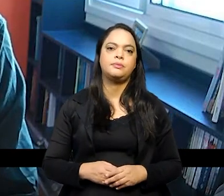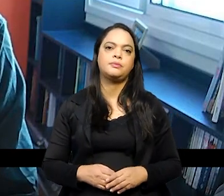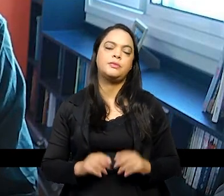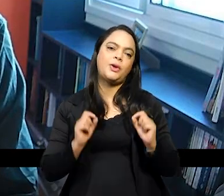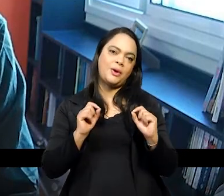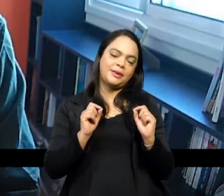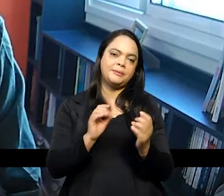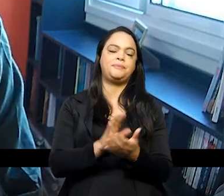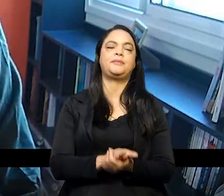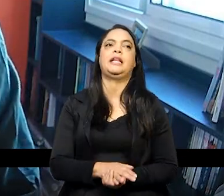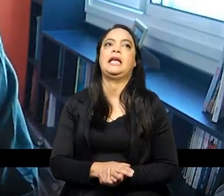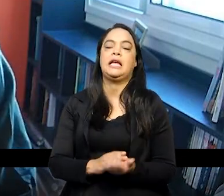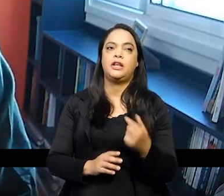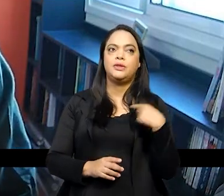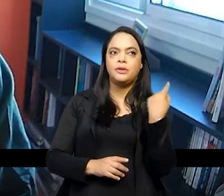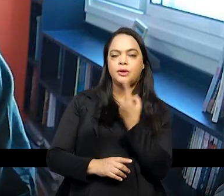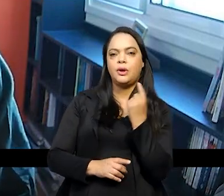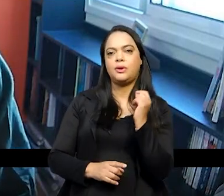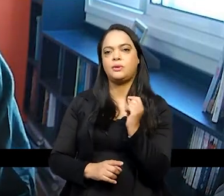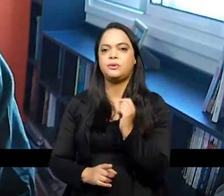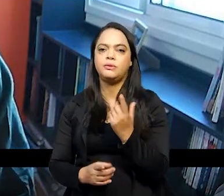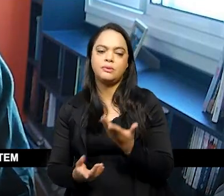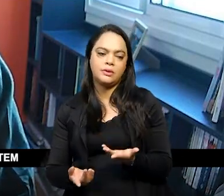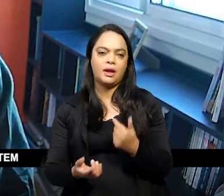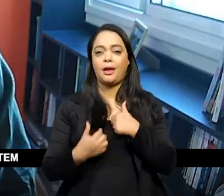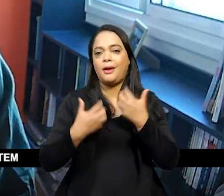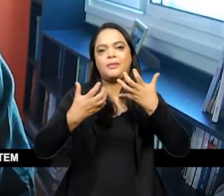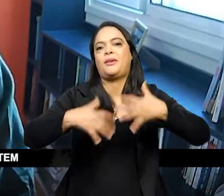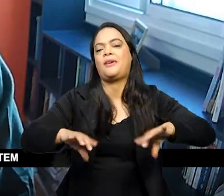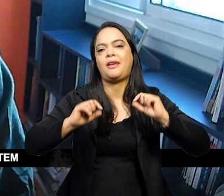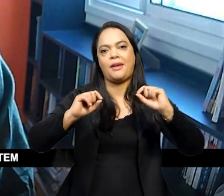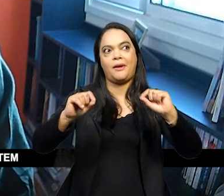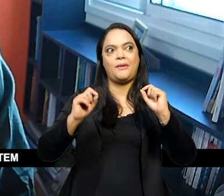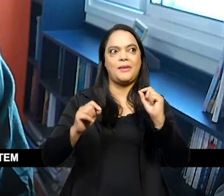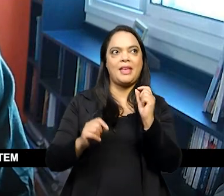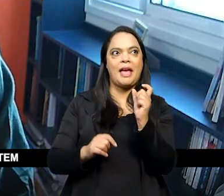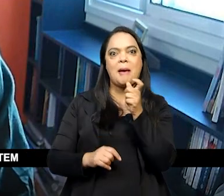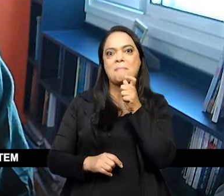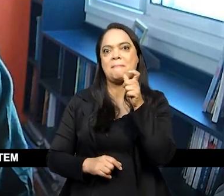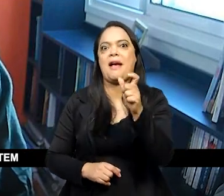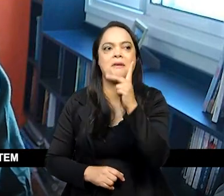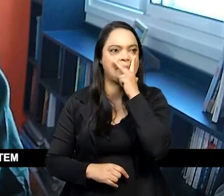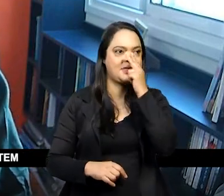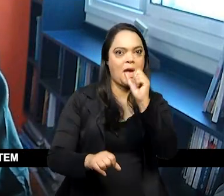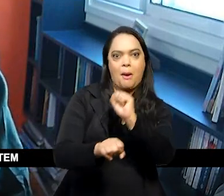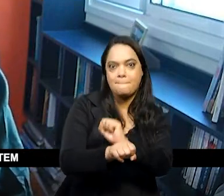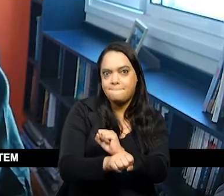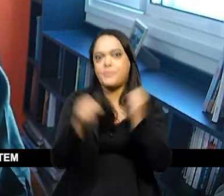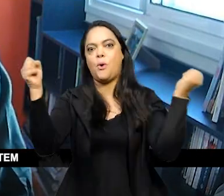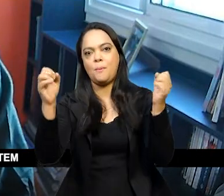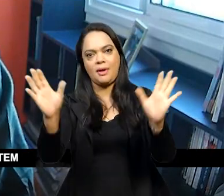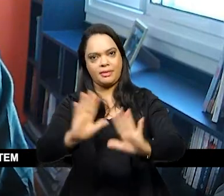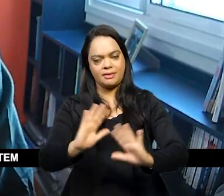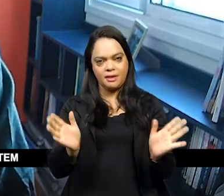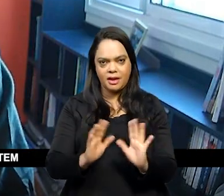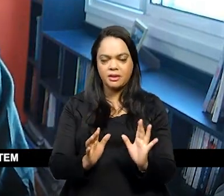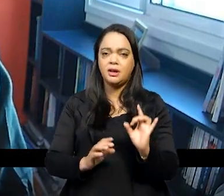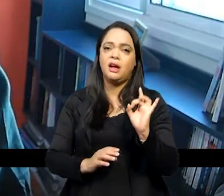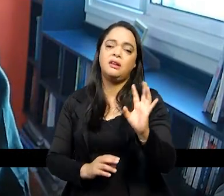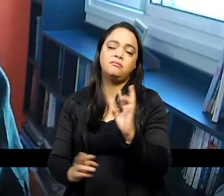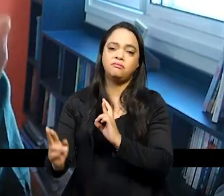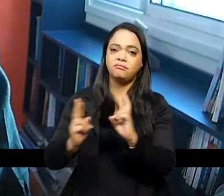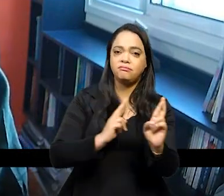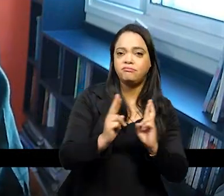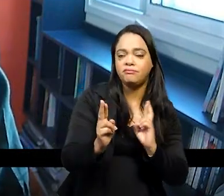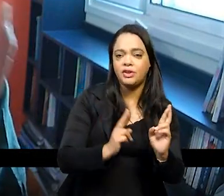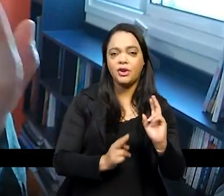achados. Não quero dar nenhum sentido bombástico a essa palavra. Achados são aquelas elaborações que o historiador tem